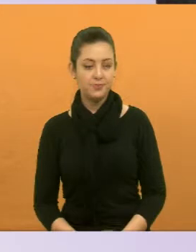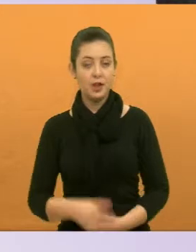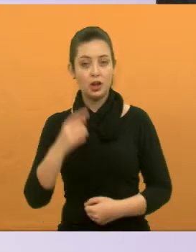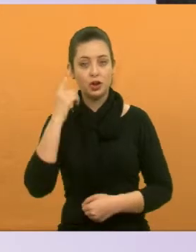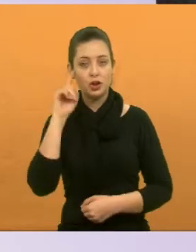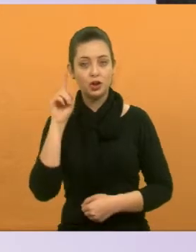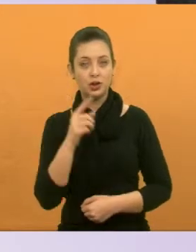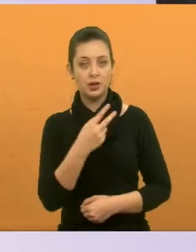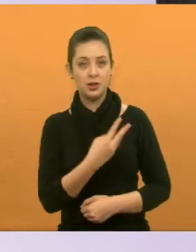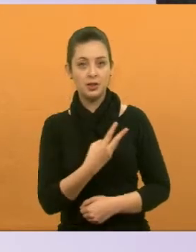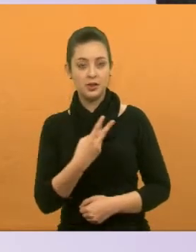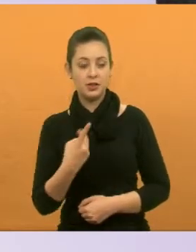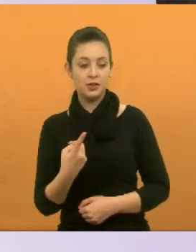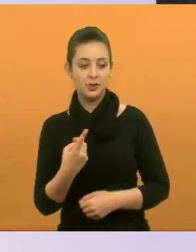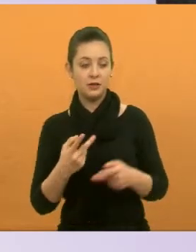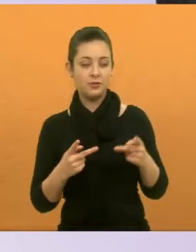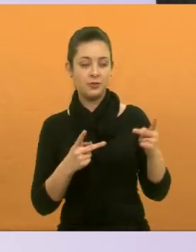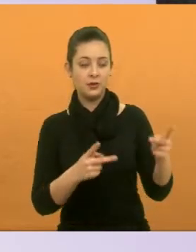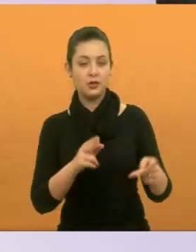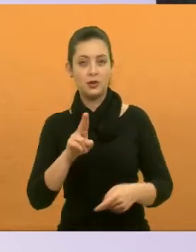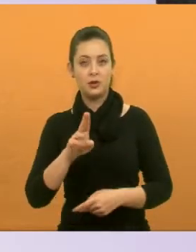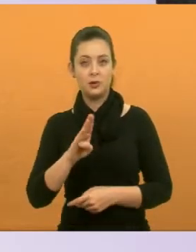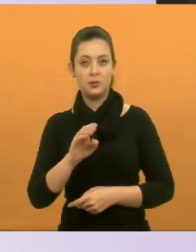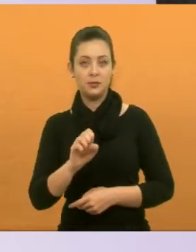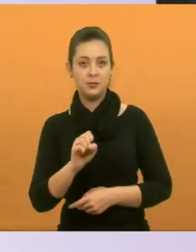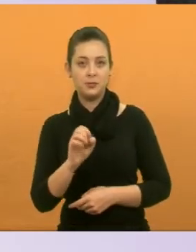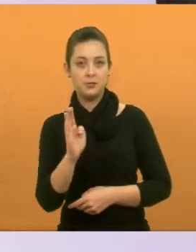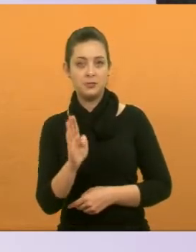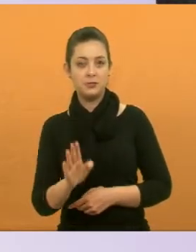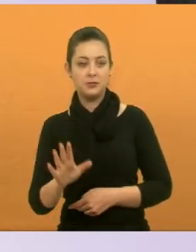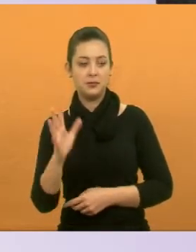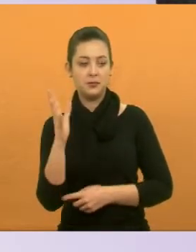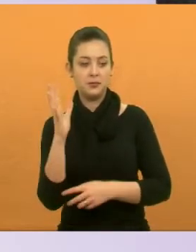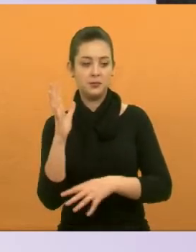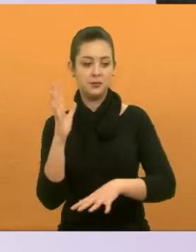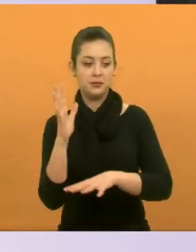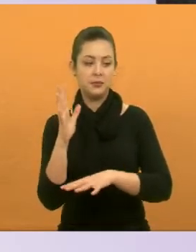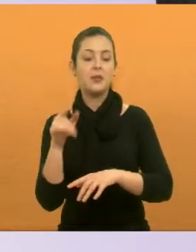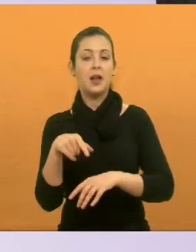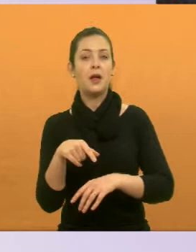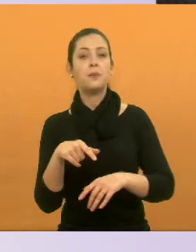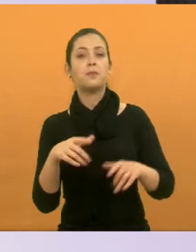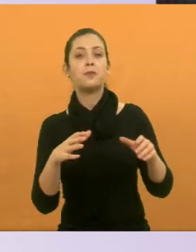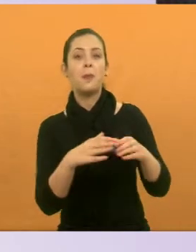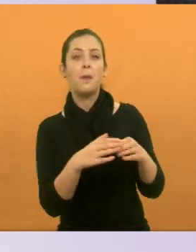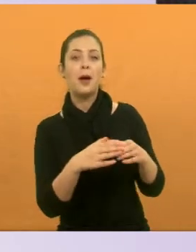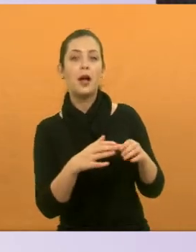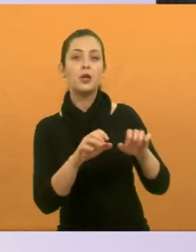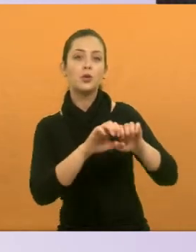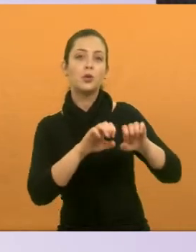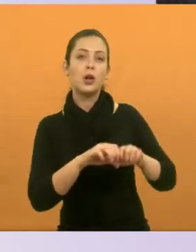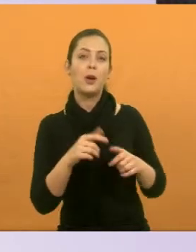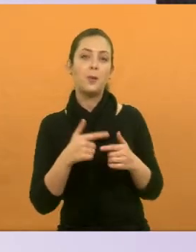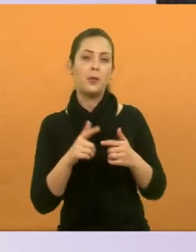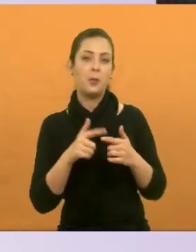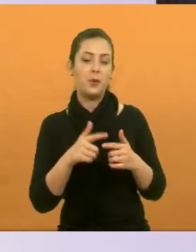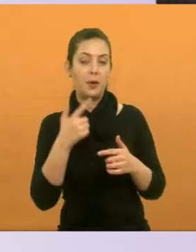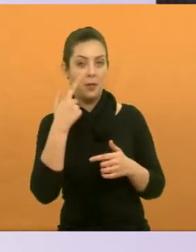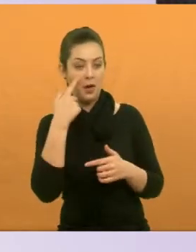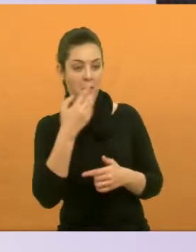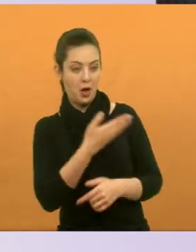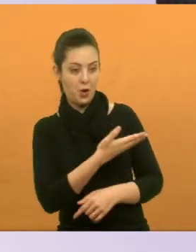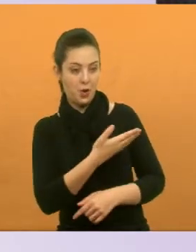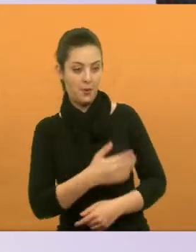Dia 31, visitamos a UBS do Parque Brasil para fiscalizar as condições estruturais da unidade. Olha, veja bem.